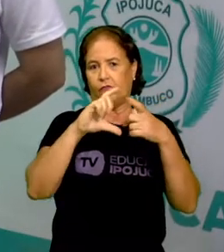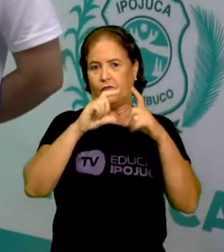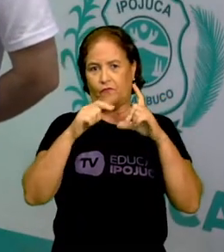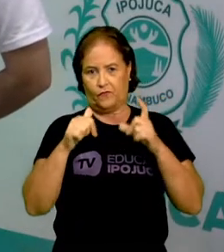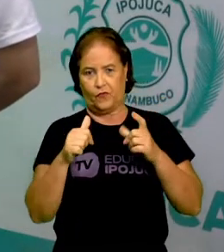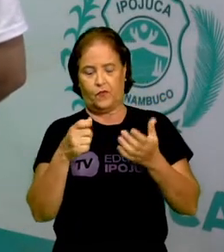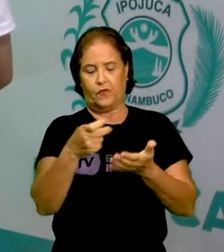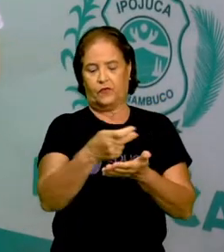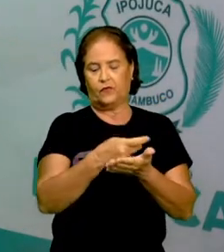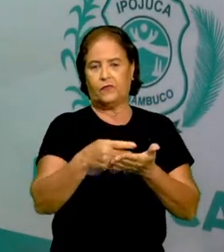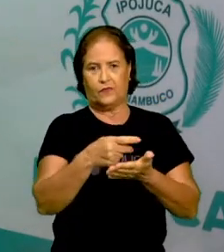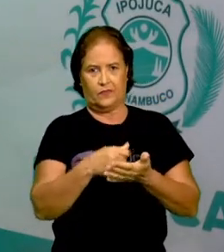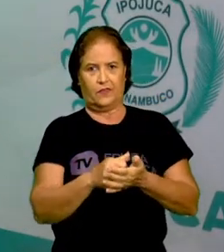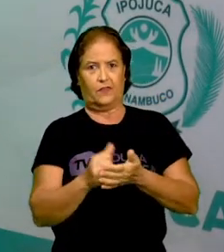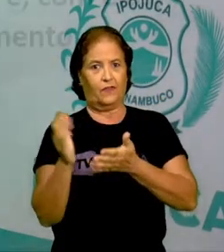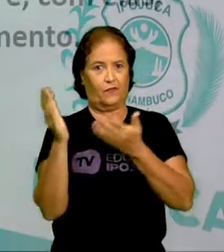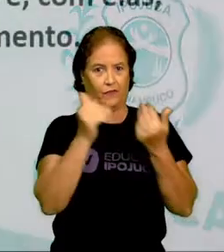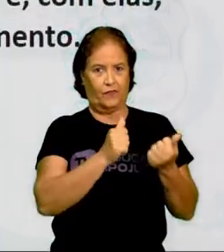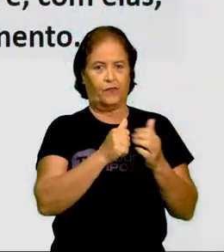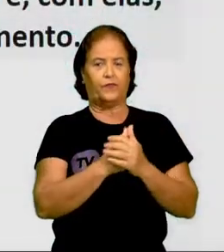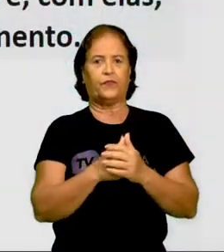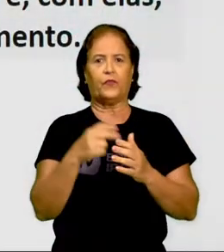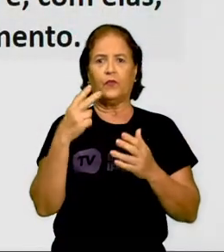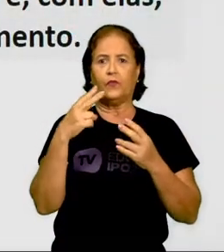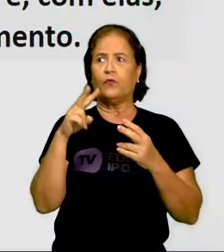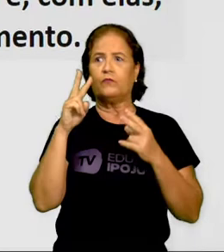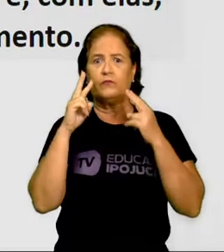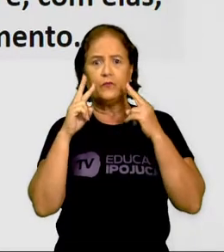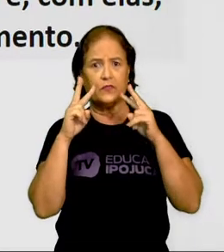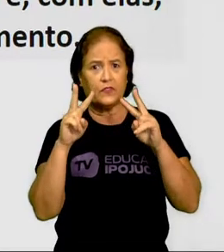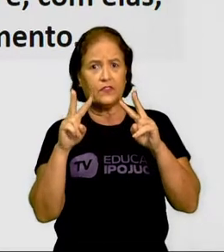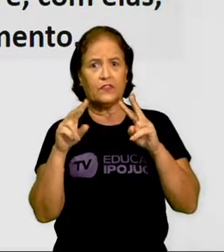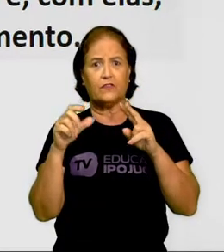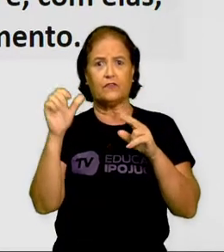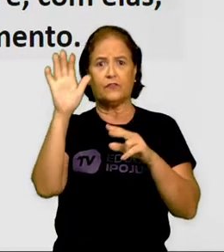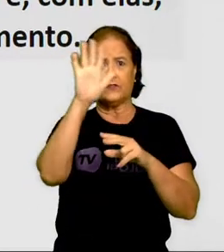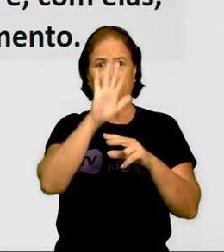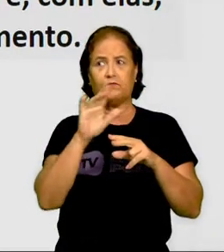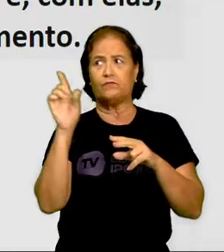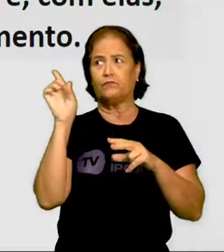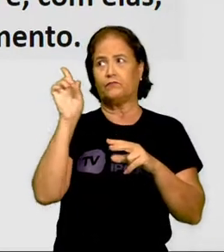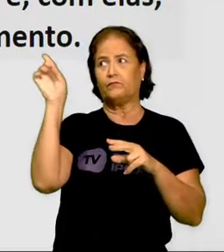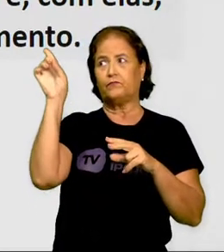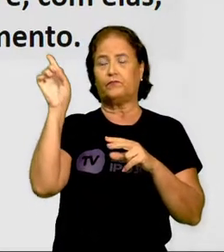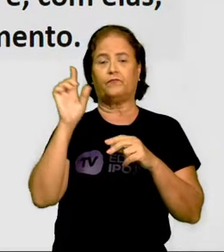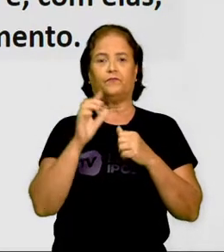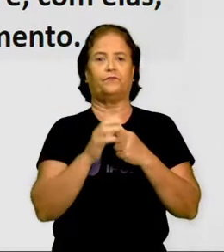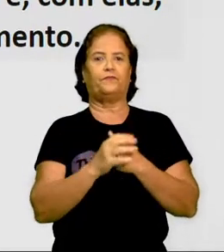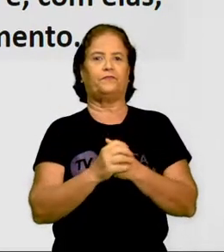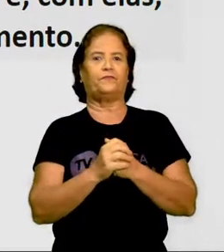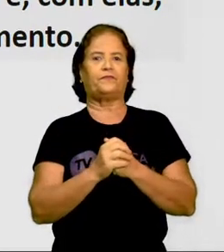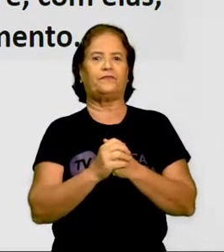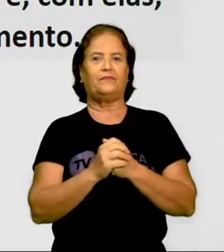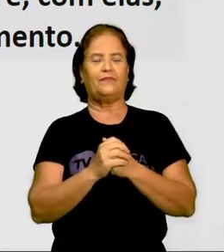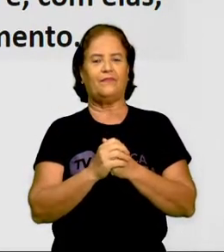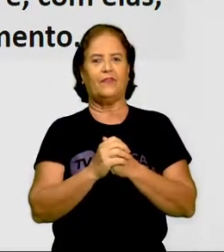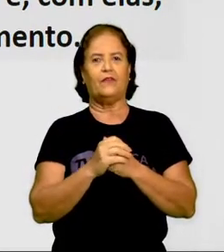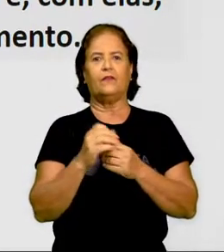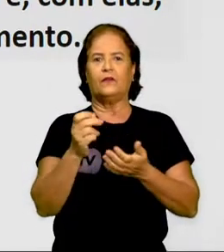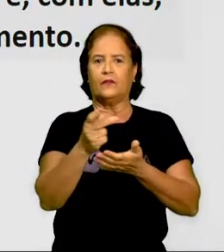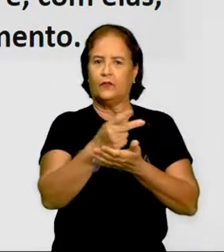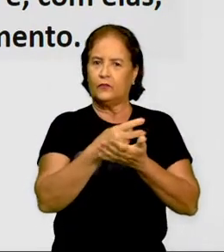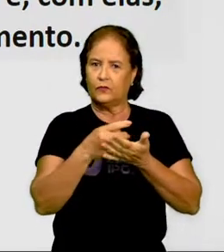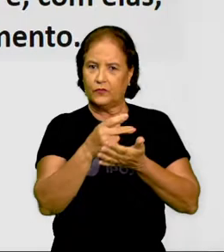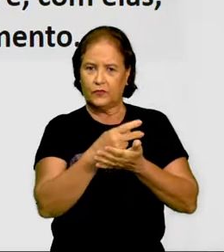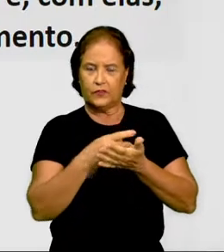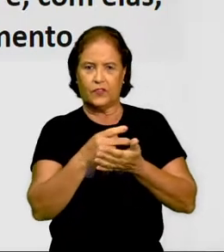Bom, observem aí com bastante atenção esta imagem. Bom, o desenho